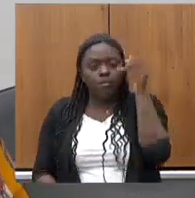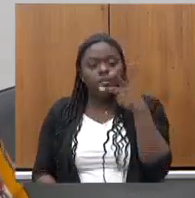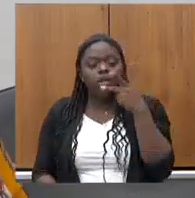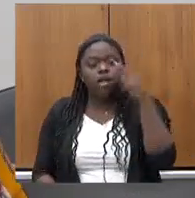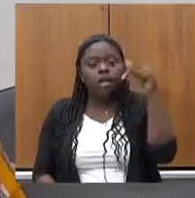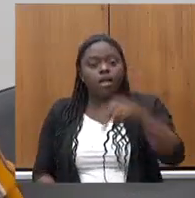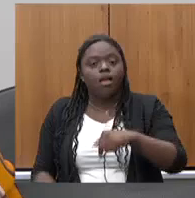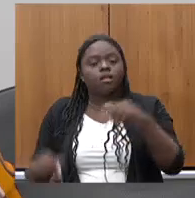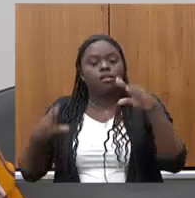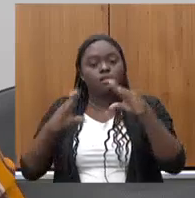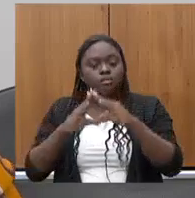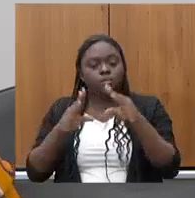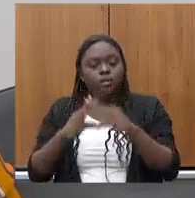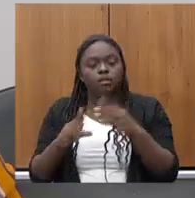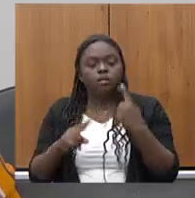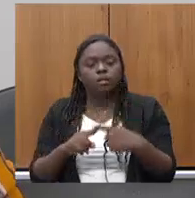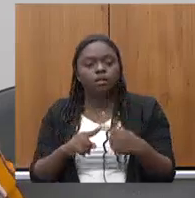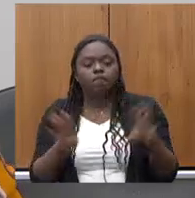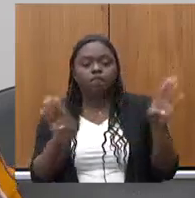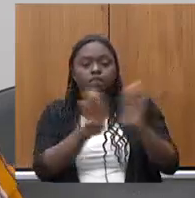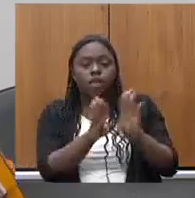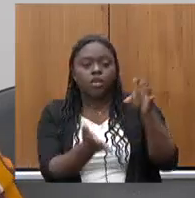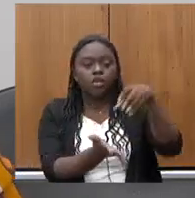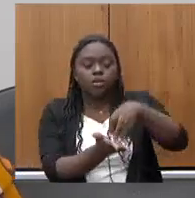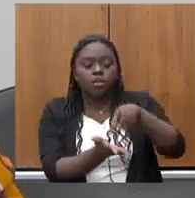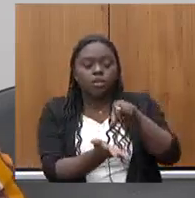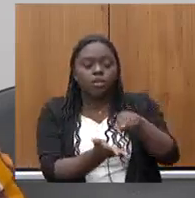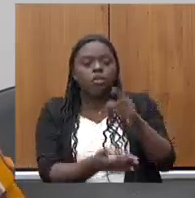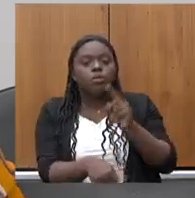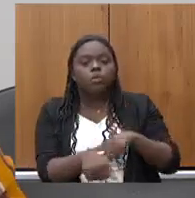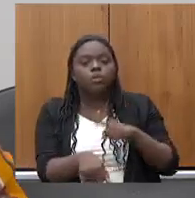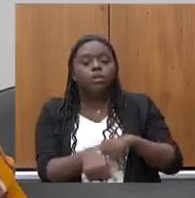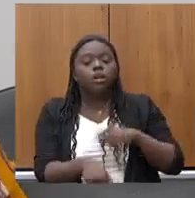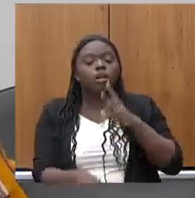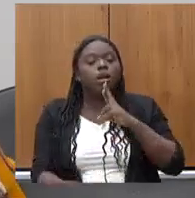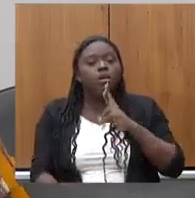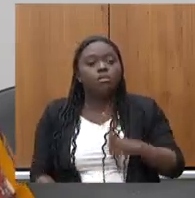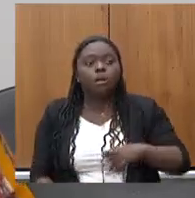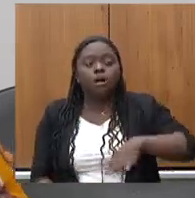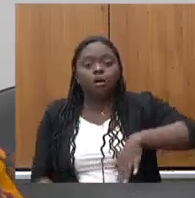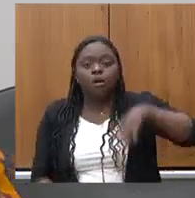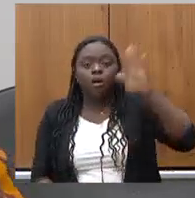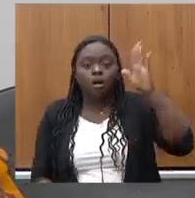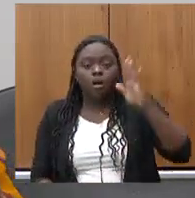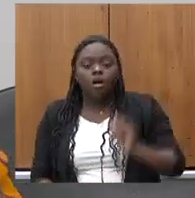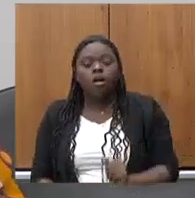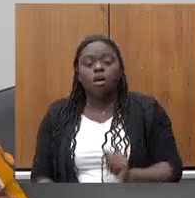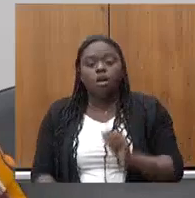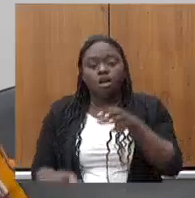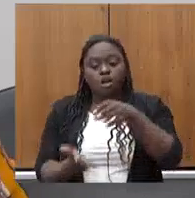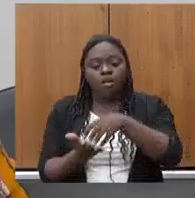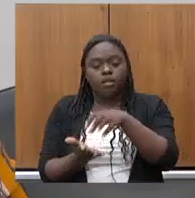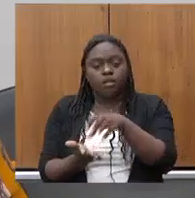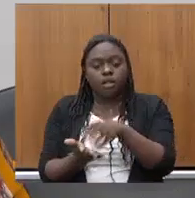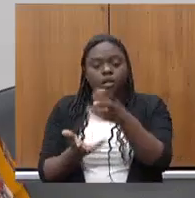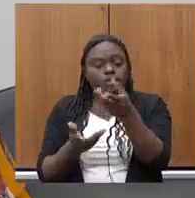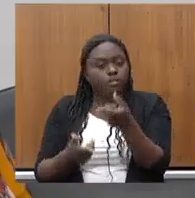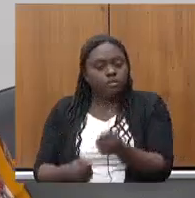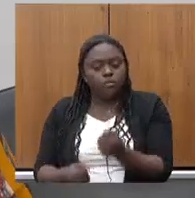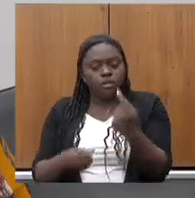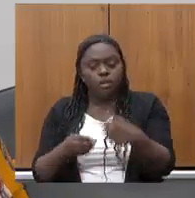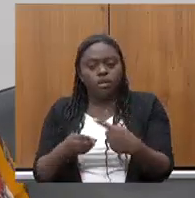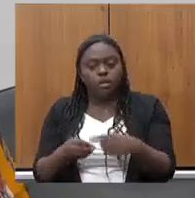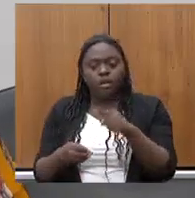Legislativa quando fecha a unidade o tempo de resposta da Semig aumentou quando fechou a unidade de atendimento naquele